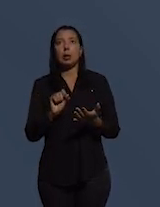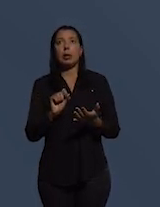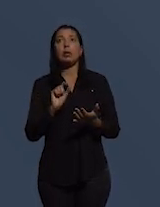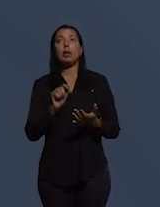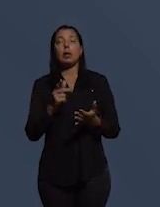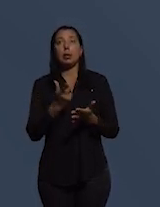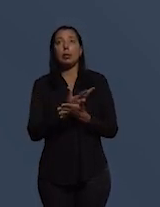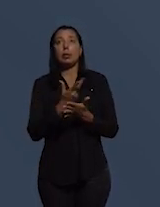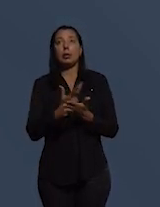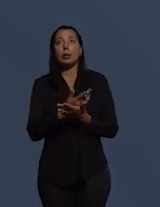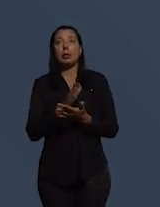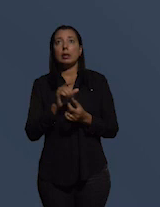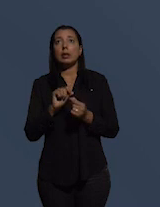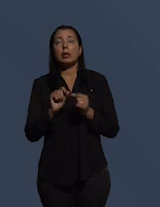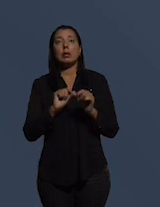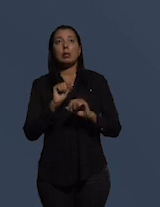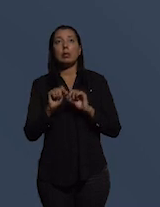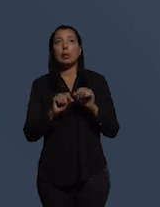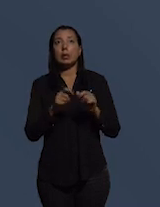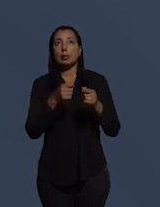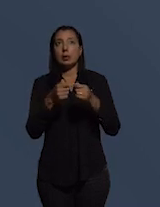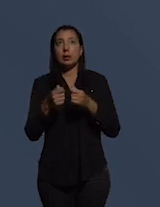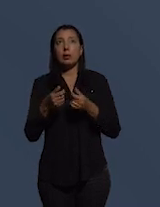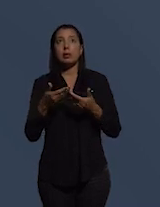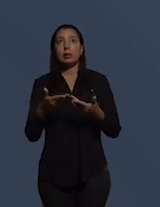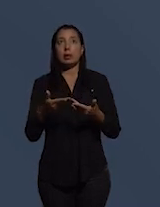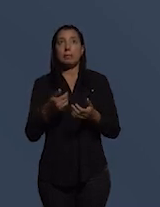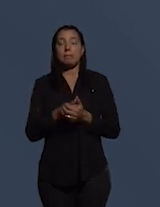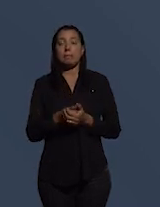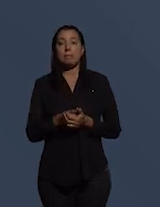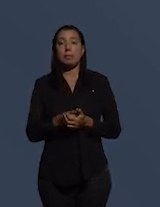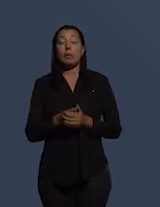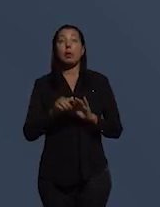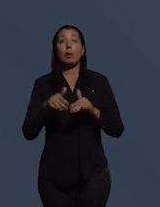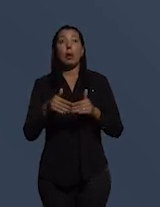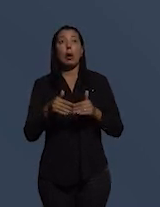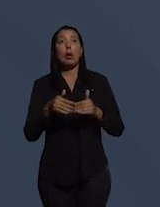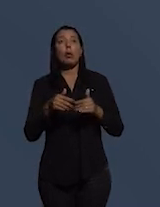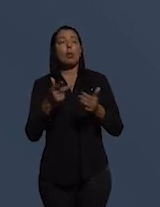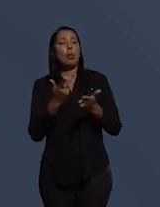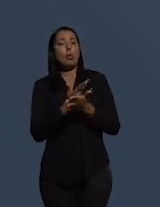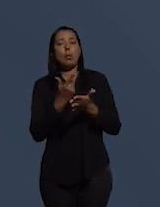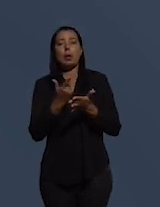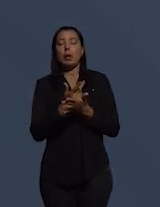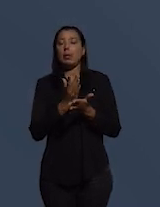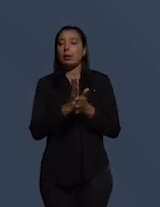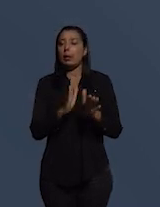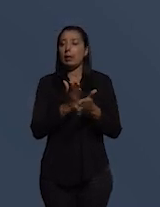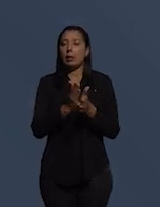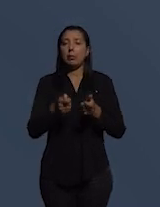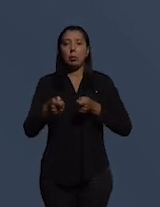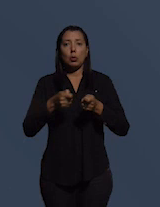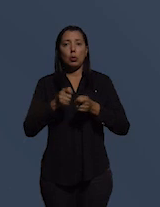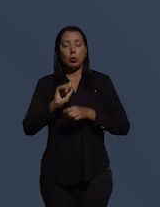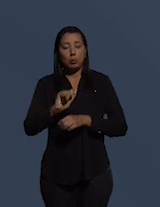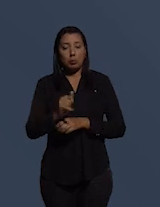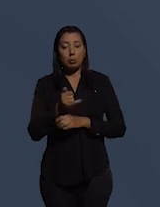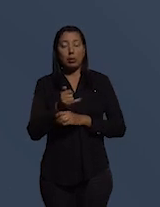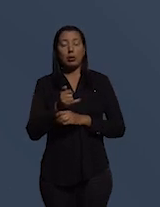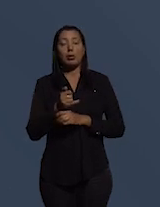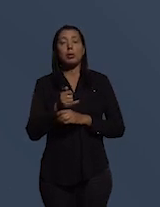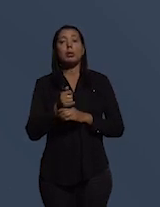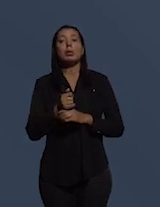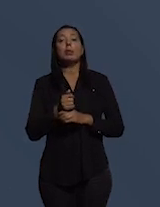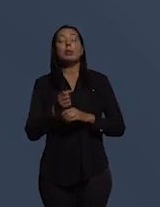está acontecendo que não deveria estar acontecendo quais são as restrições que impedem o controle das oportunidades para a corrupção